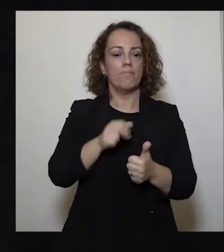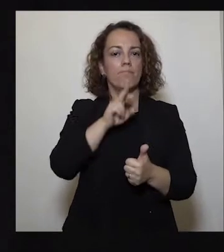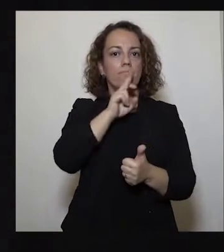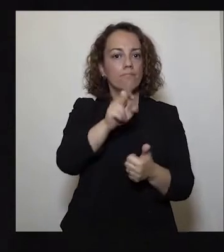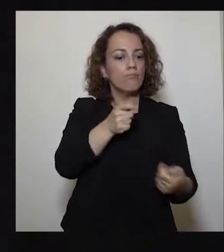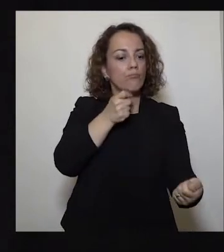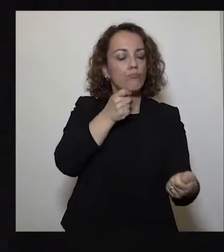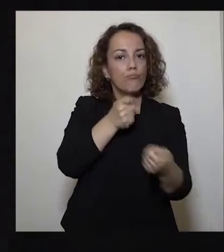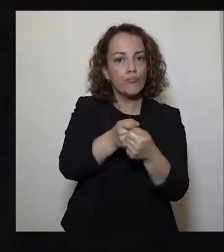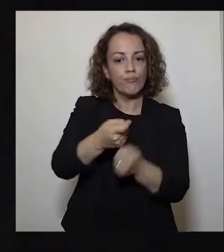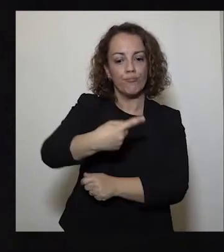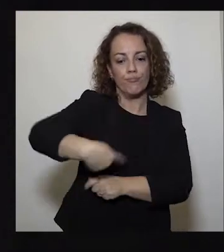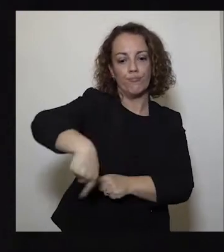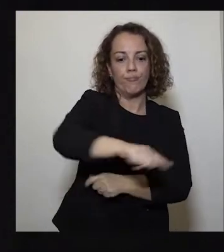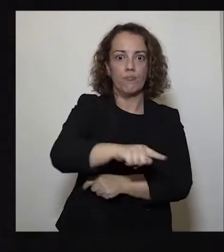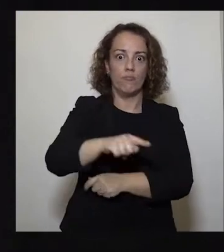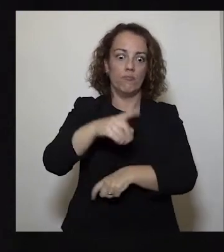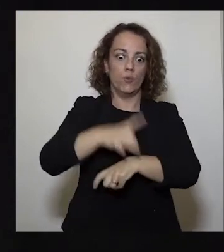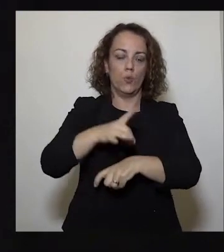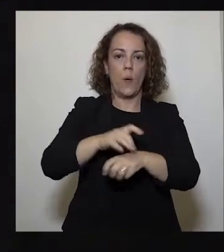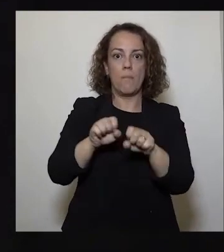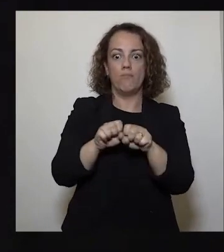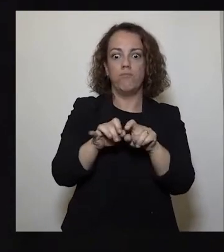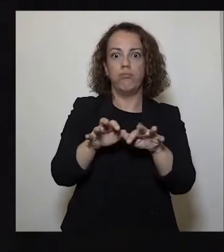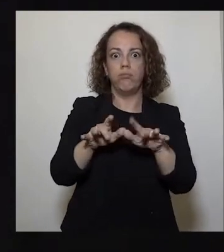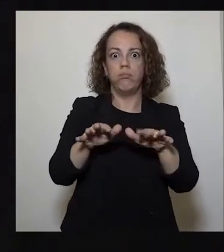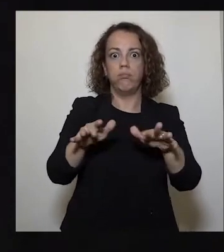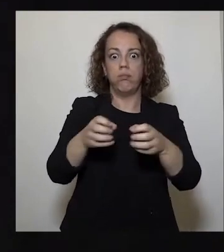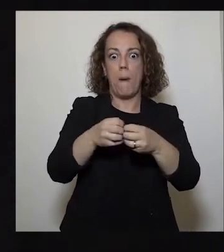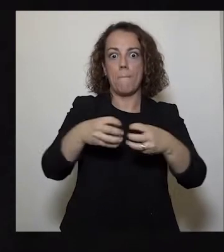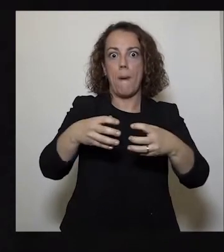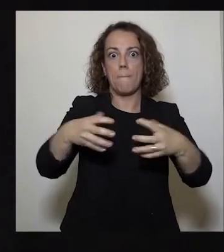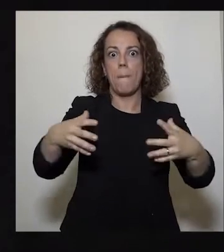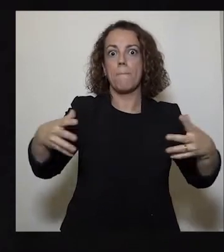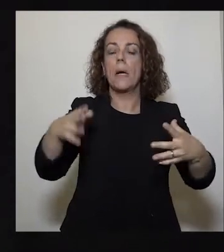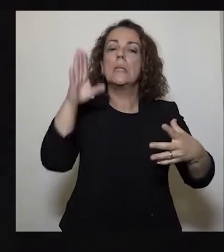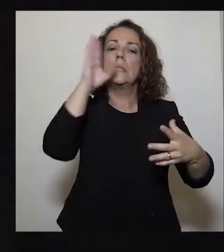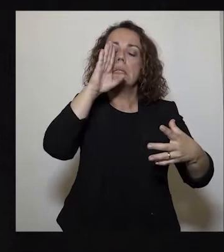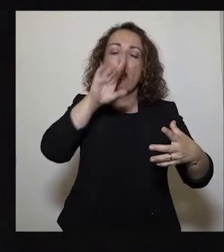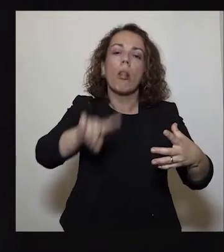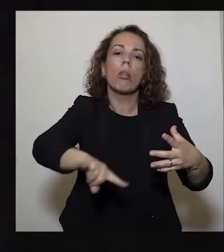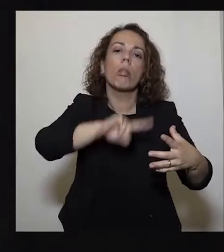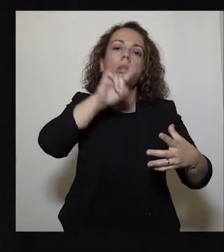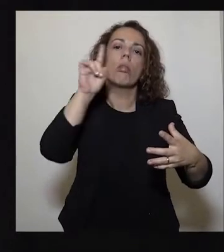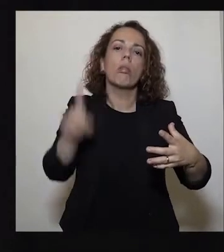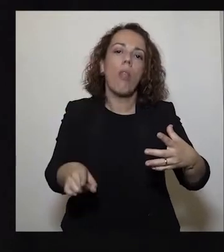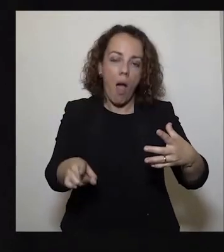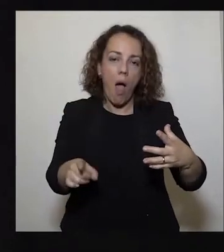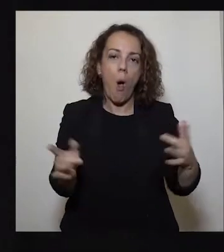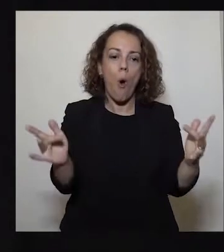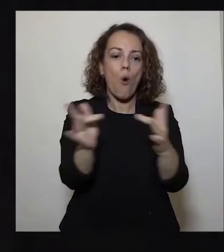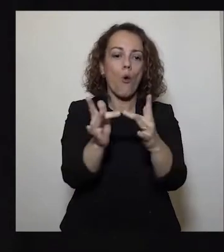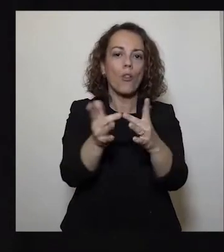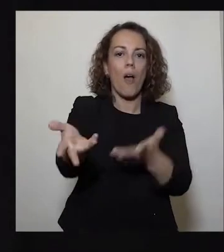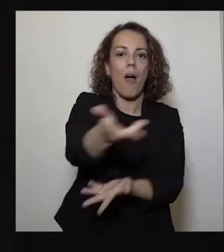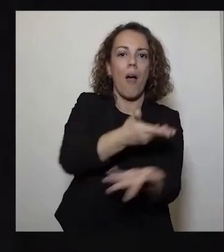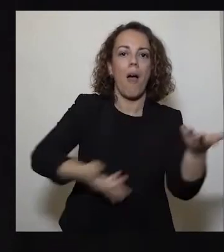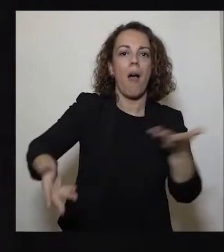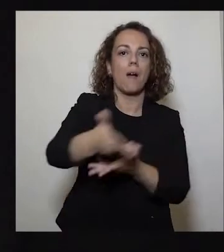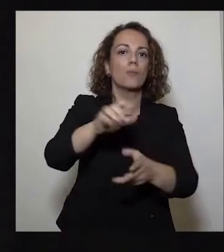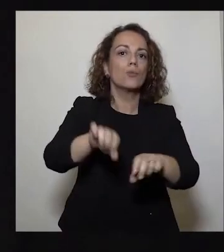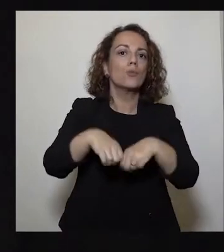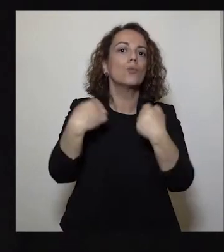à evolução do surto em caso de aumento progressivo de contactos sociais.